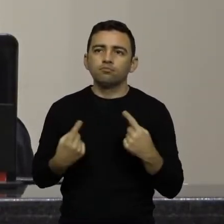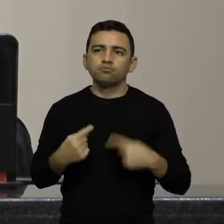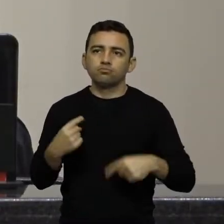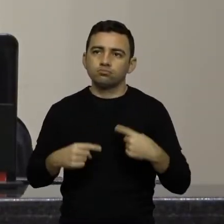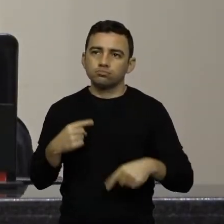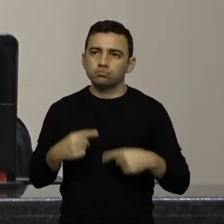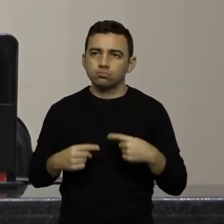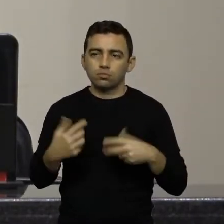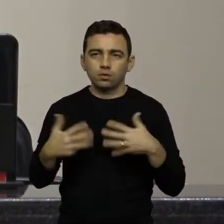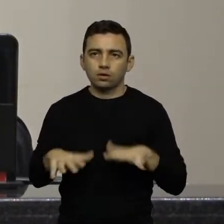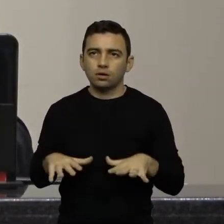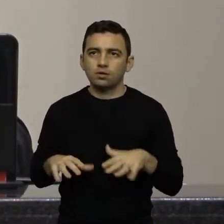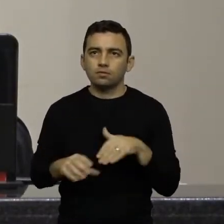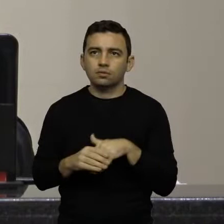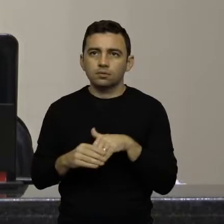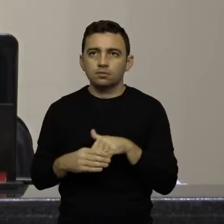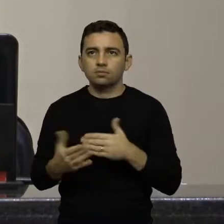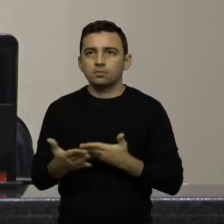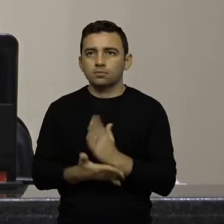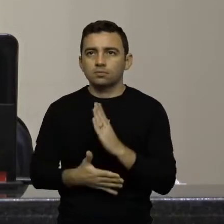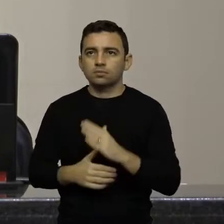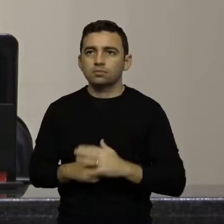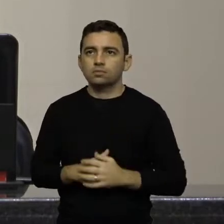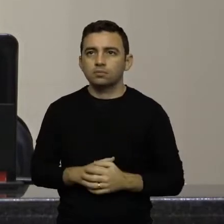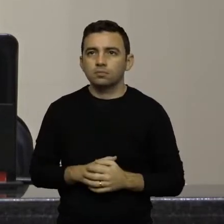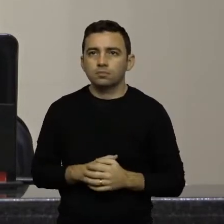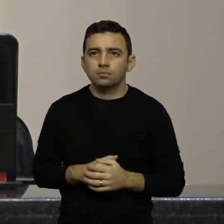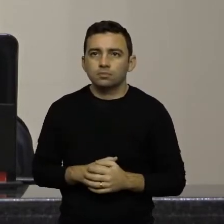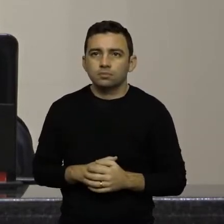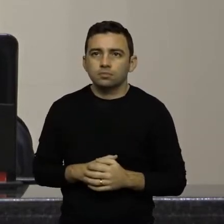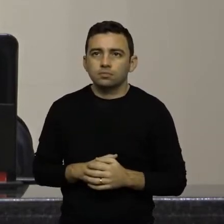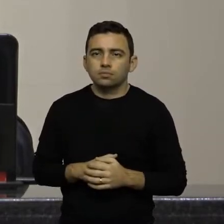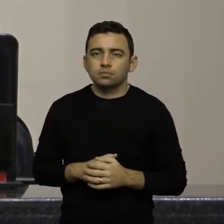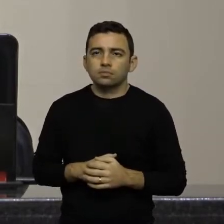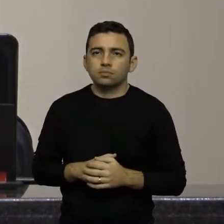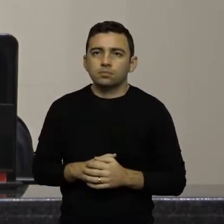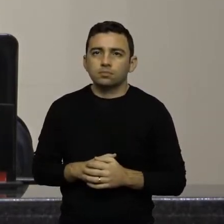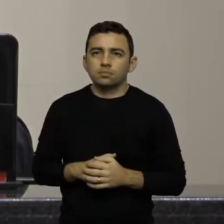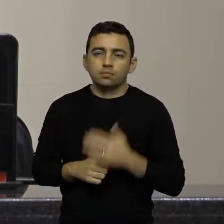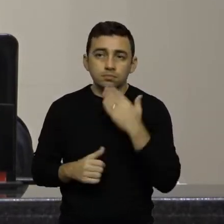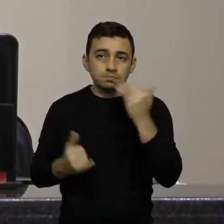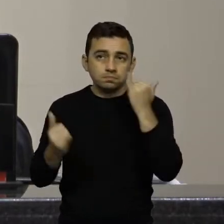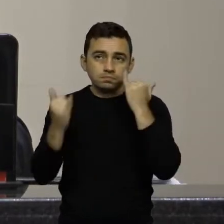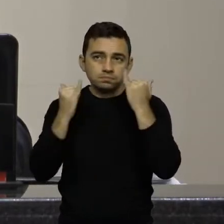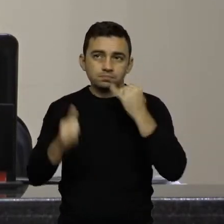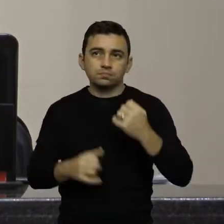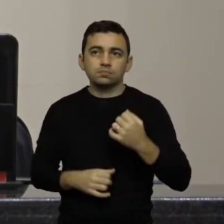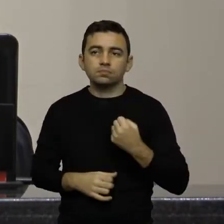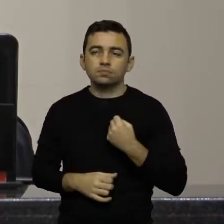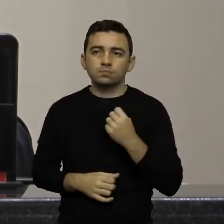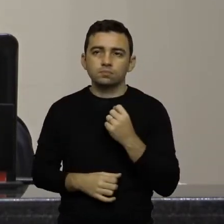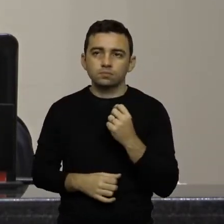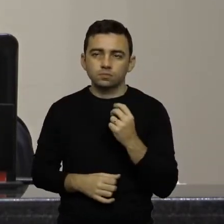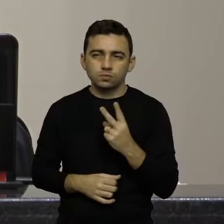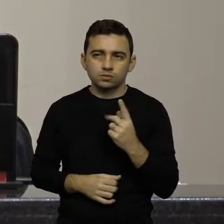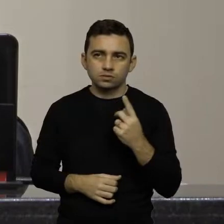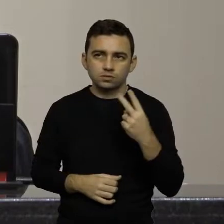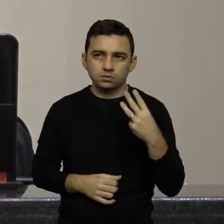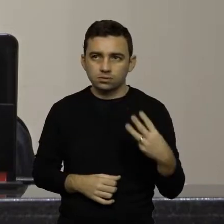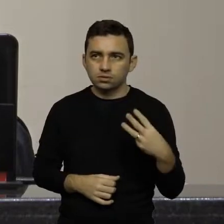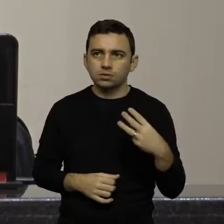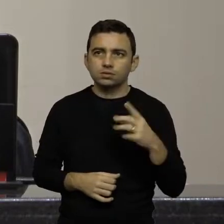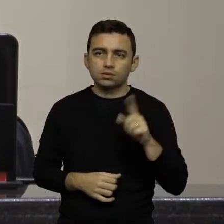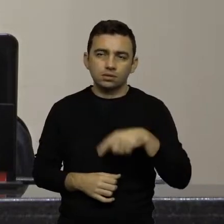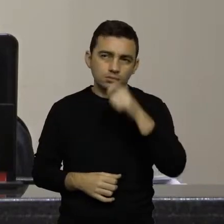discutir em votação, está aprovado o pedido de informação. Pedido de informação, 213, autor, deputado João Amin,